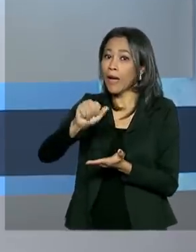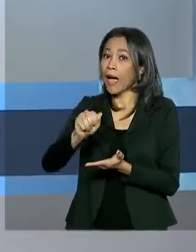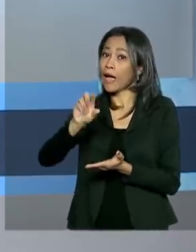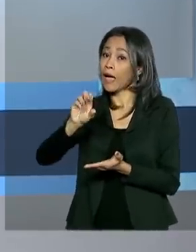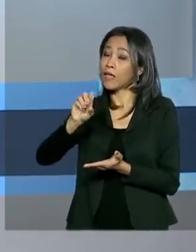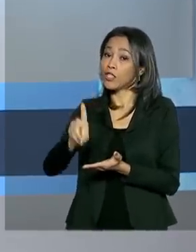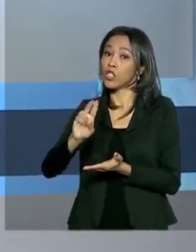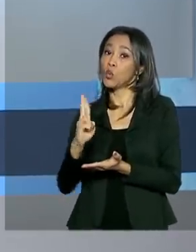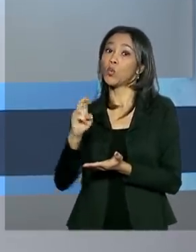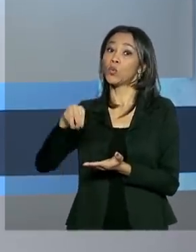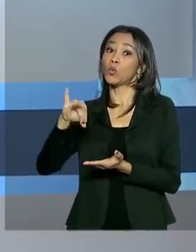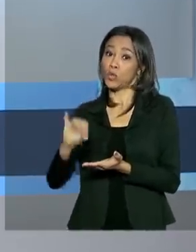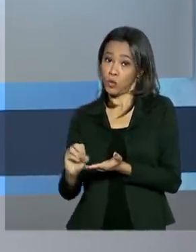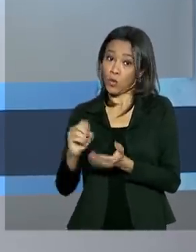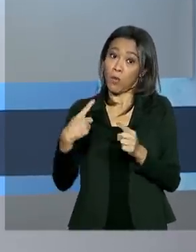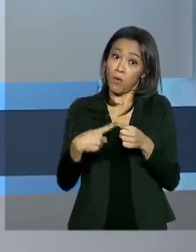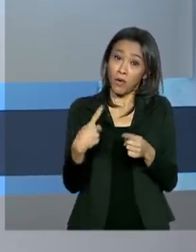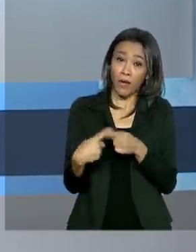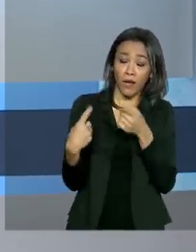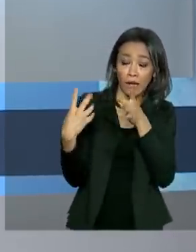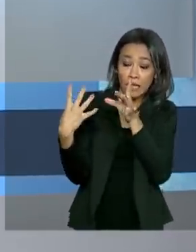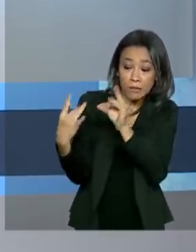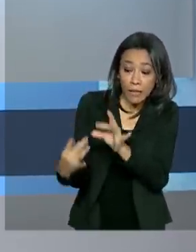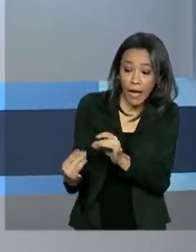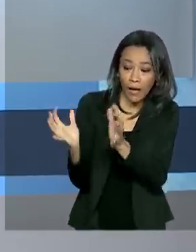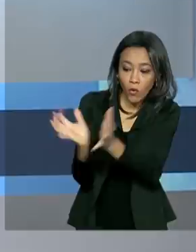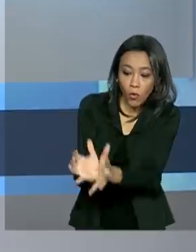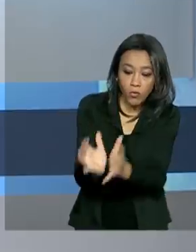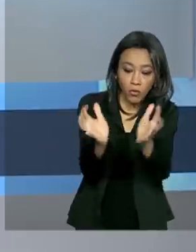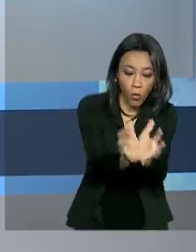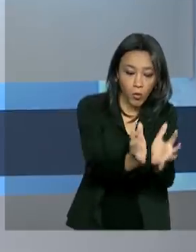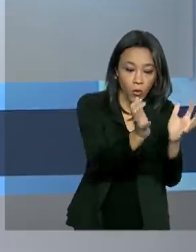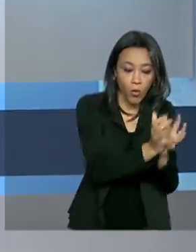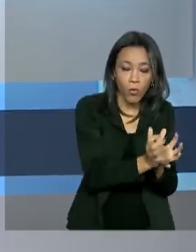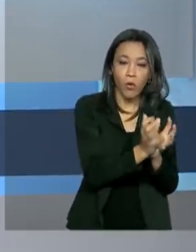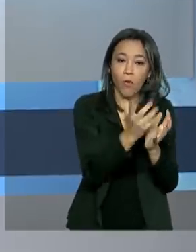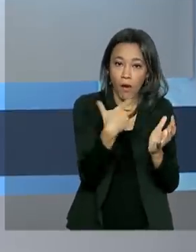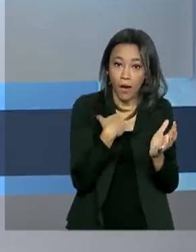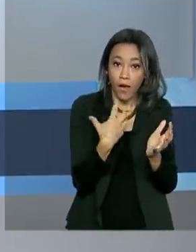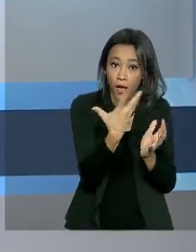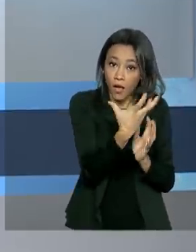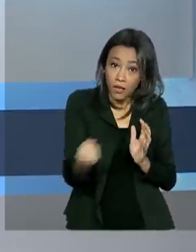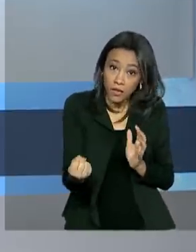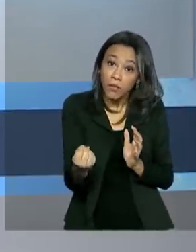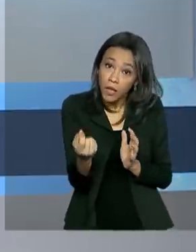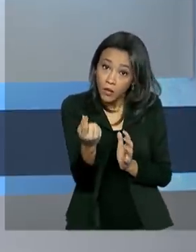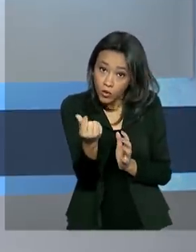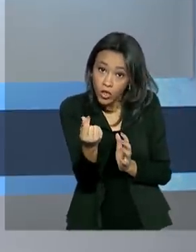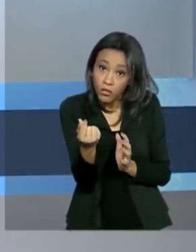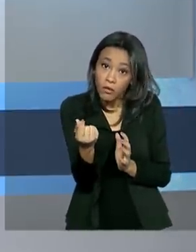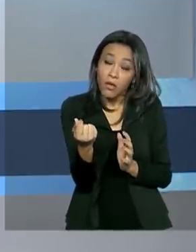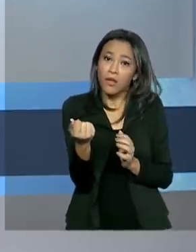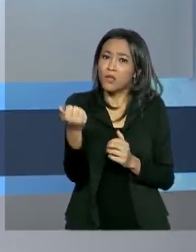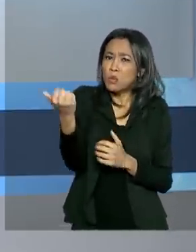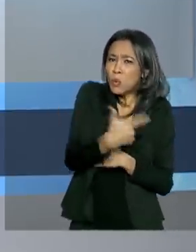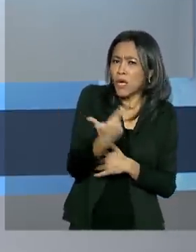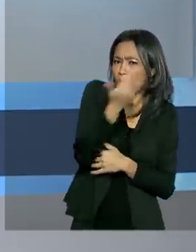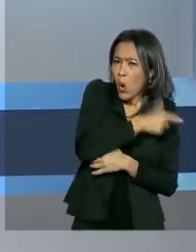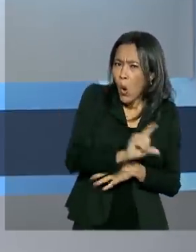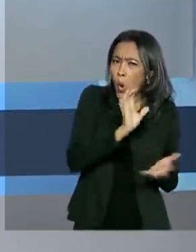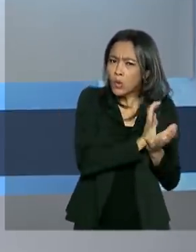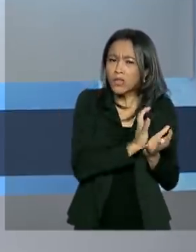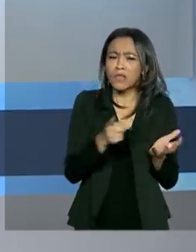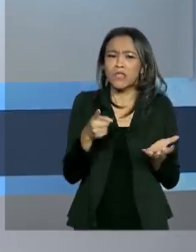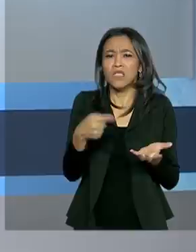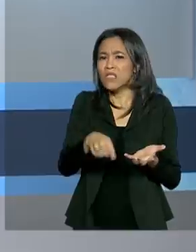fato de que especificar determinadas categorias para o recebimento do auxílio em detrimento de outras ofende o princípio da